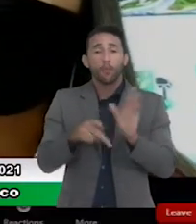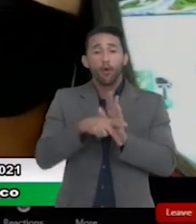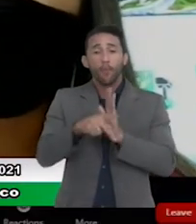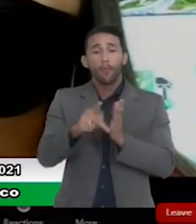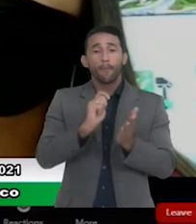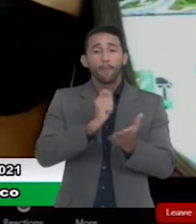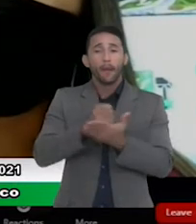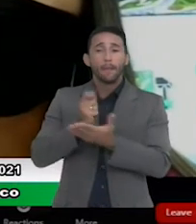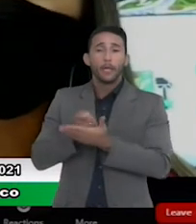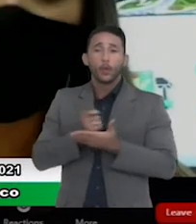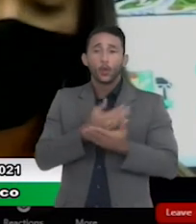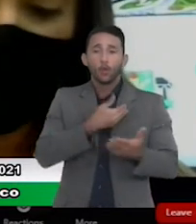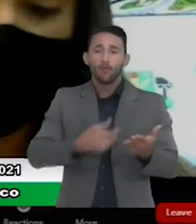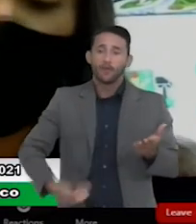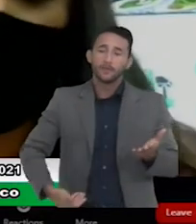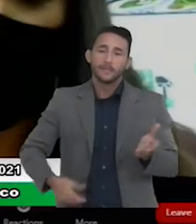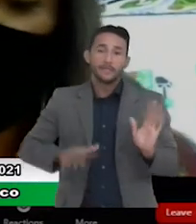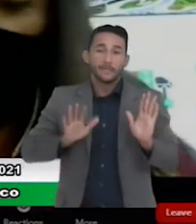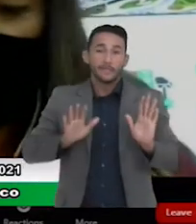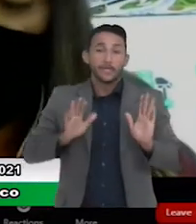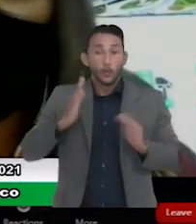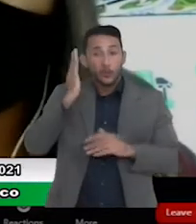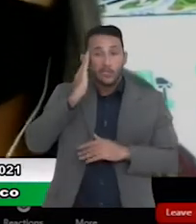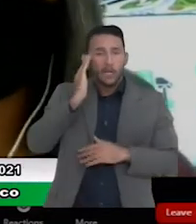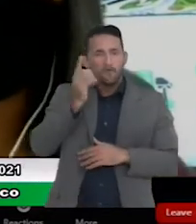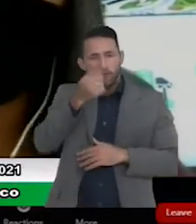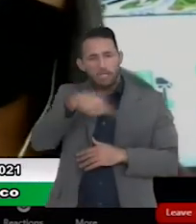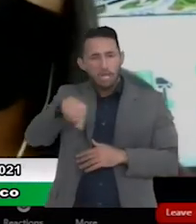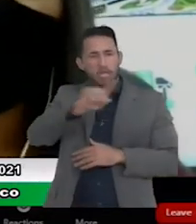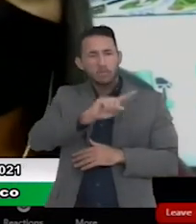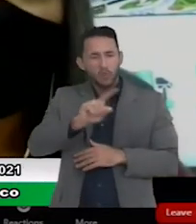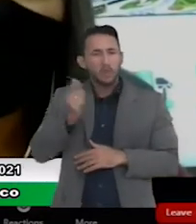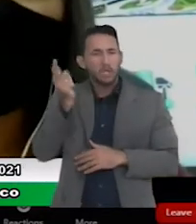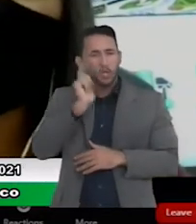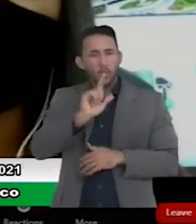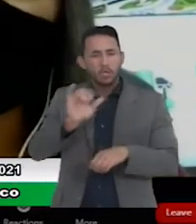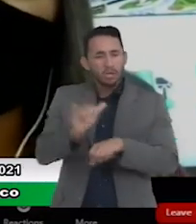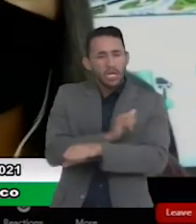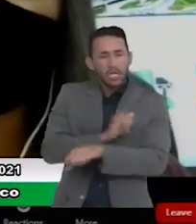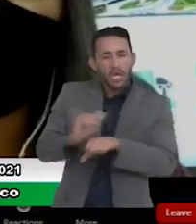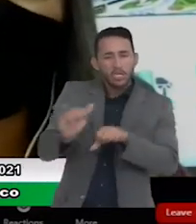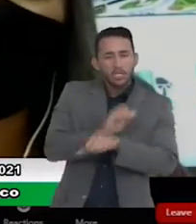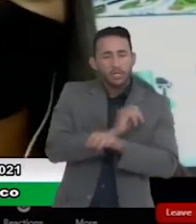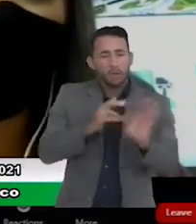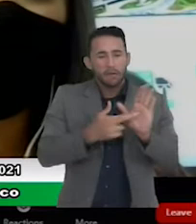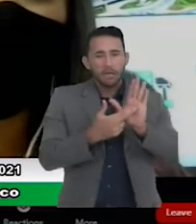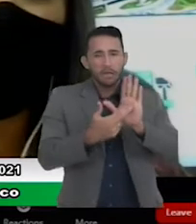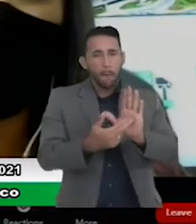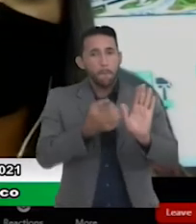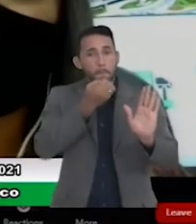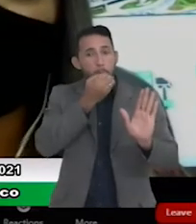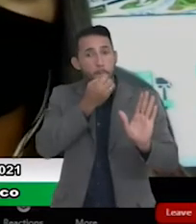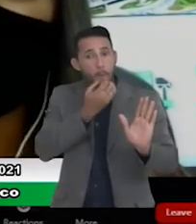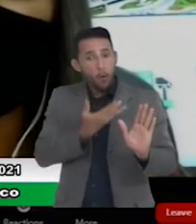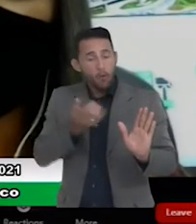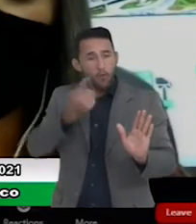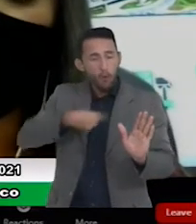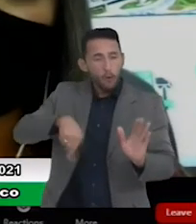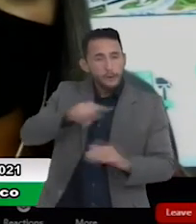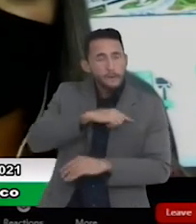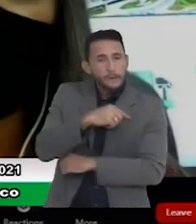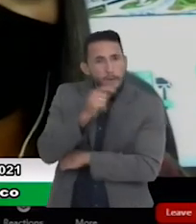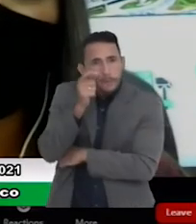vocês de uma maneira bastante didática como eu disse conseguiram transformar isso de maneira que a gente ficasse bastante